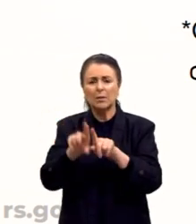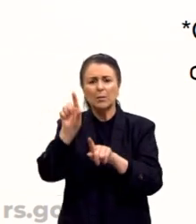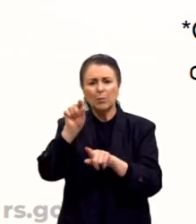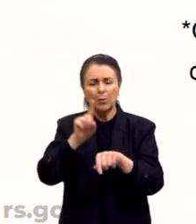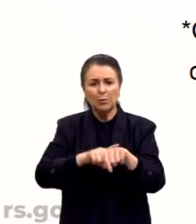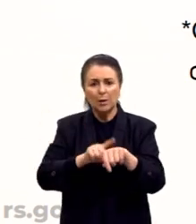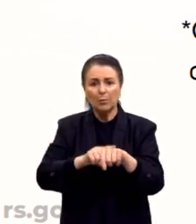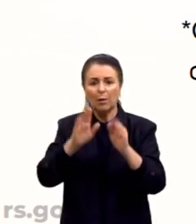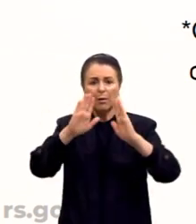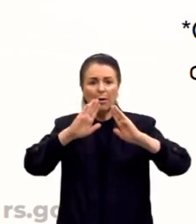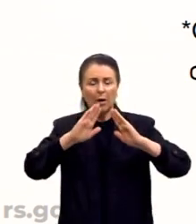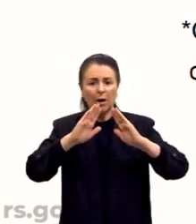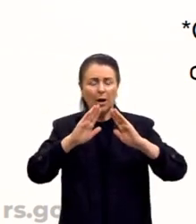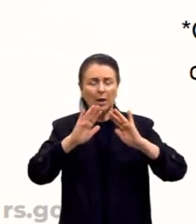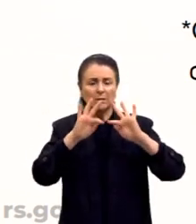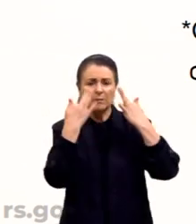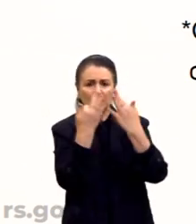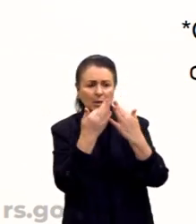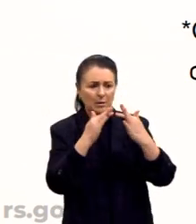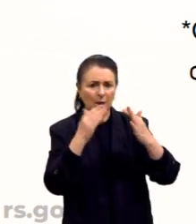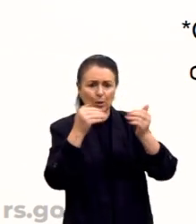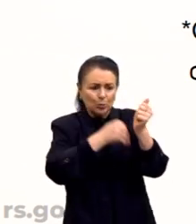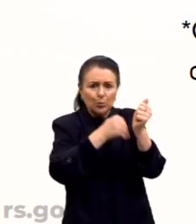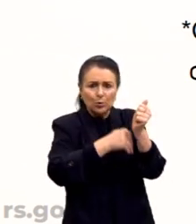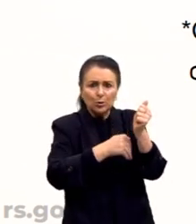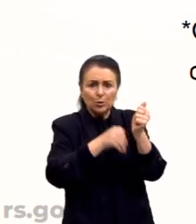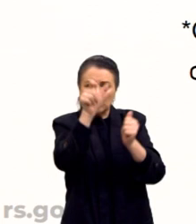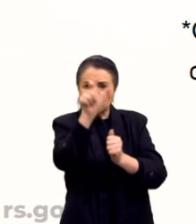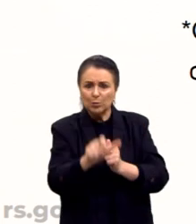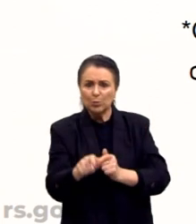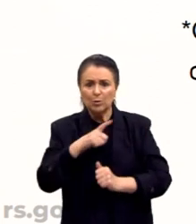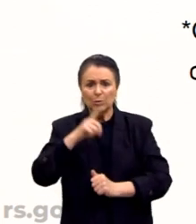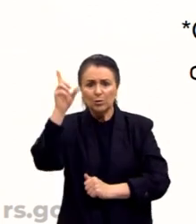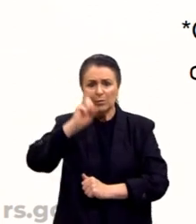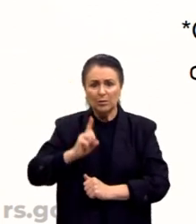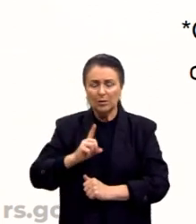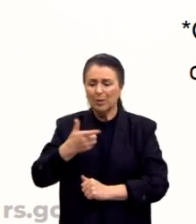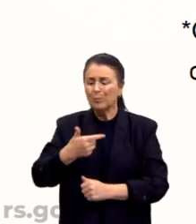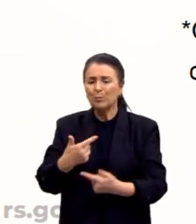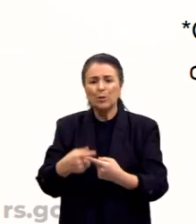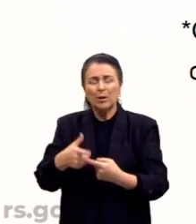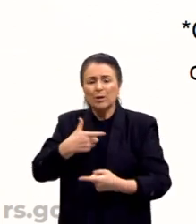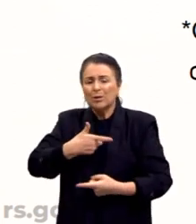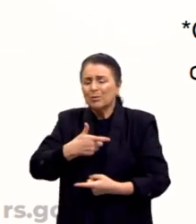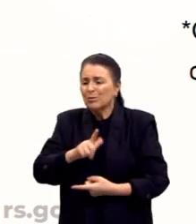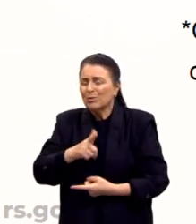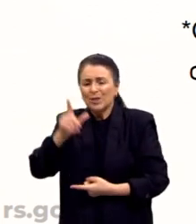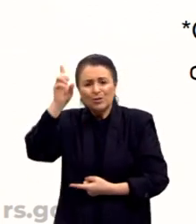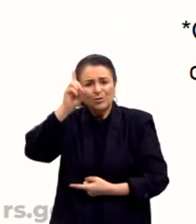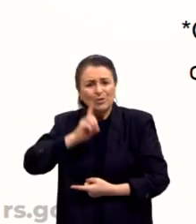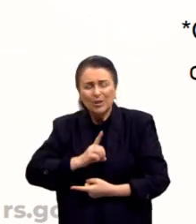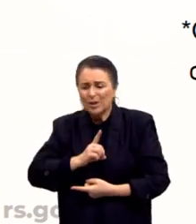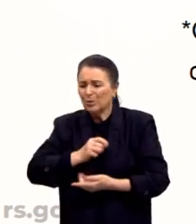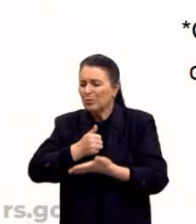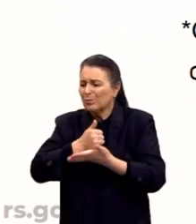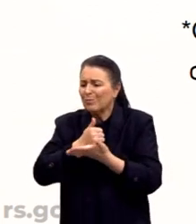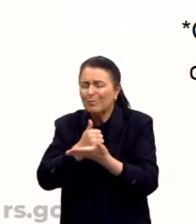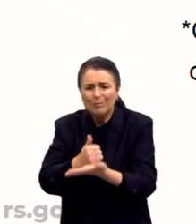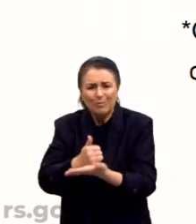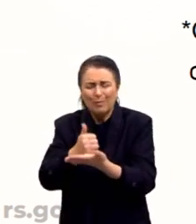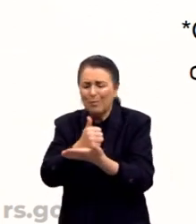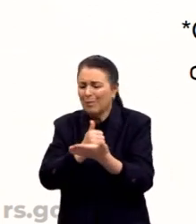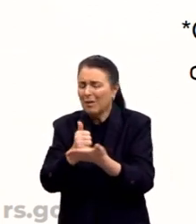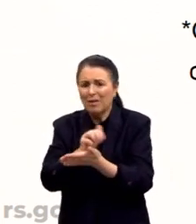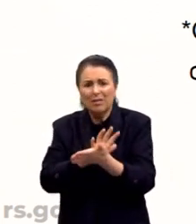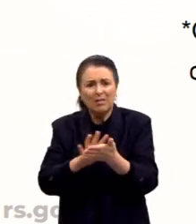escondiam as pessoas com deficiência. Enfim, porque não havia nenhum direito, não havia nenhum aporte. E aí, às